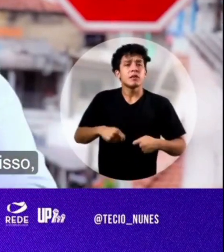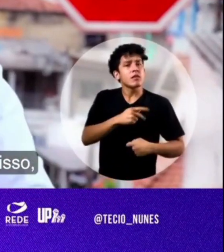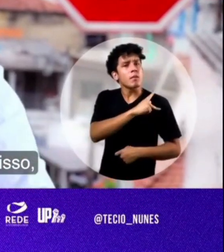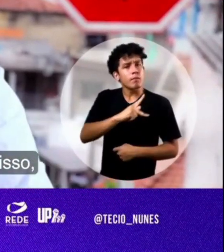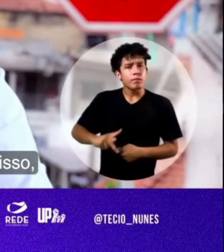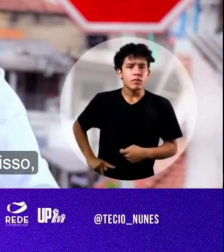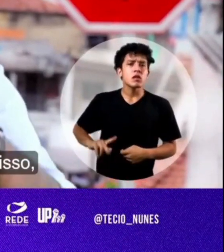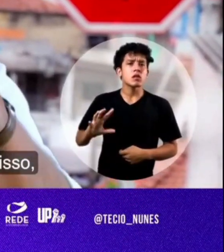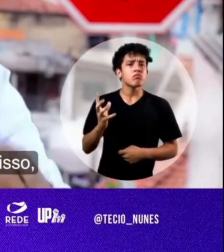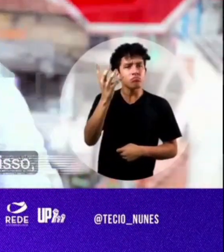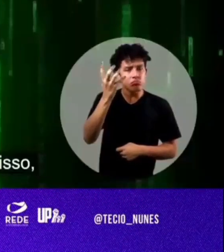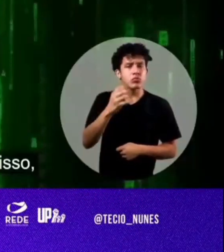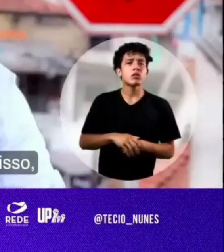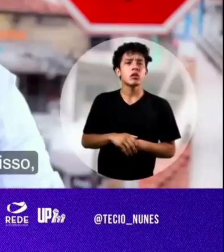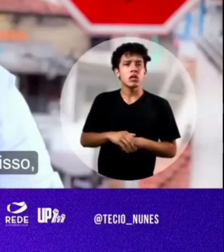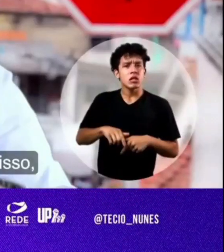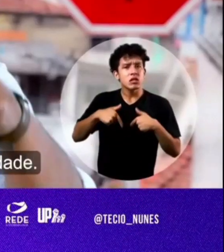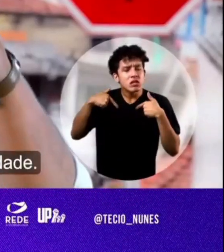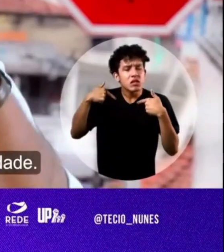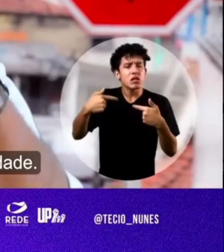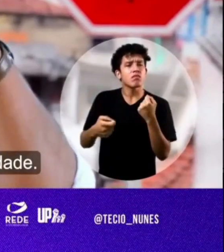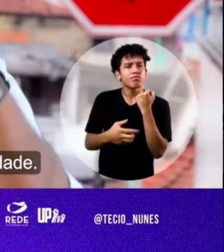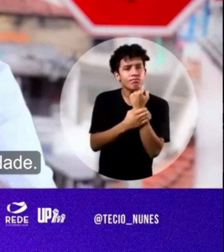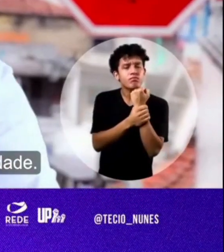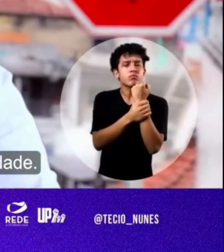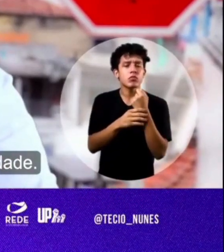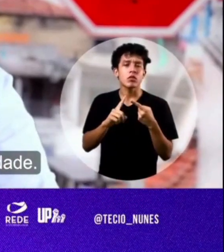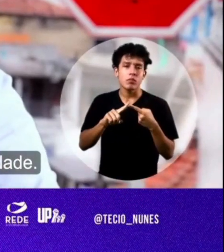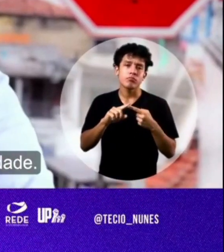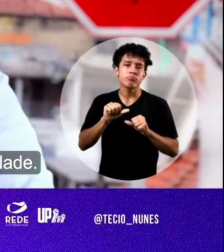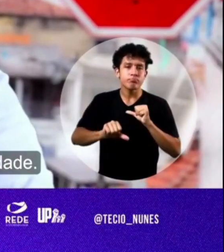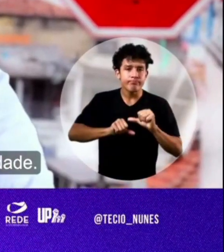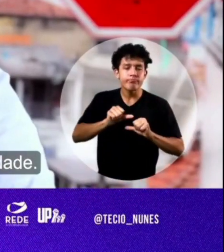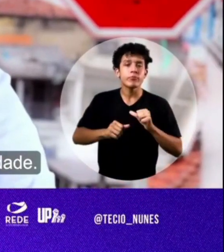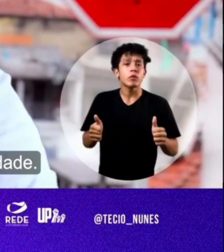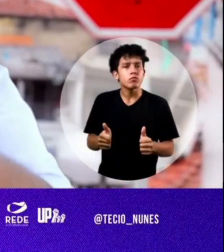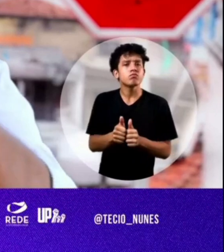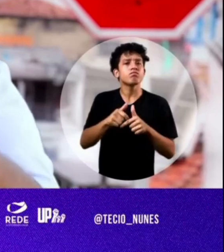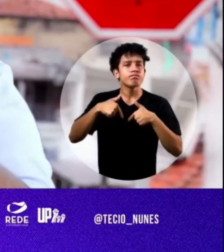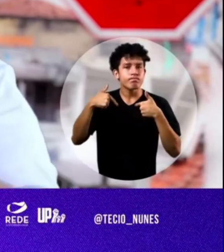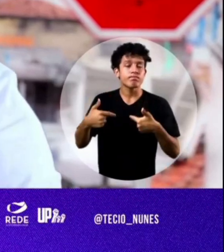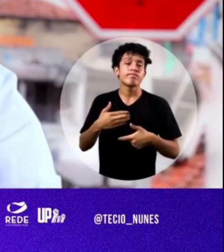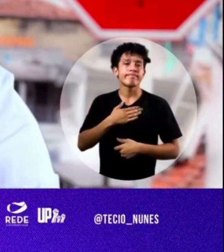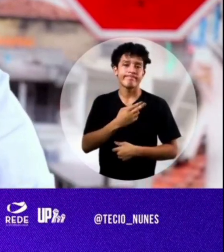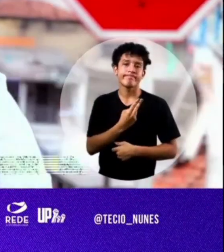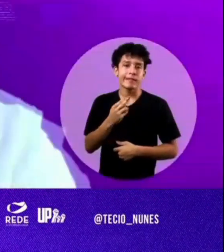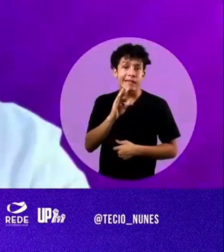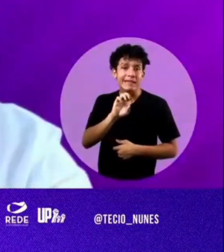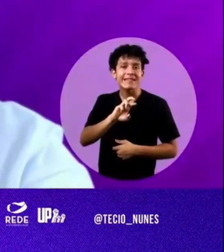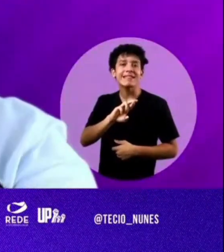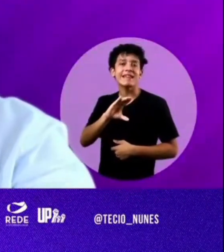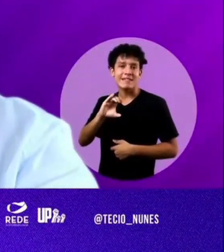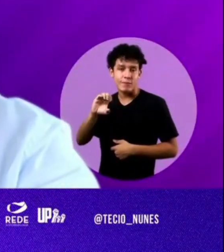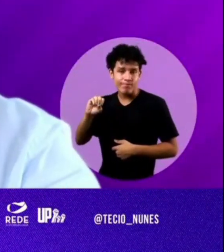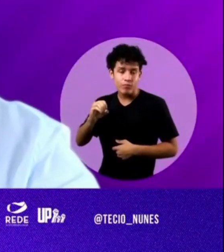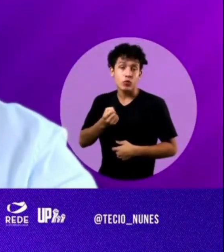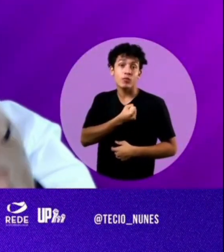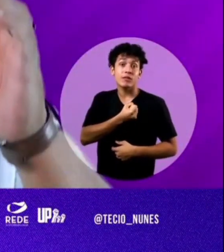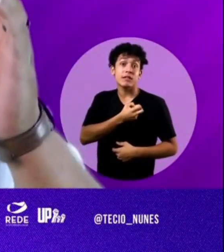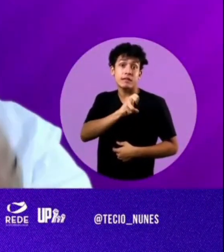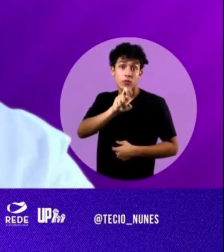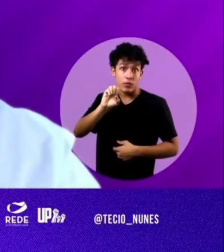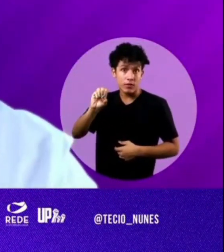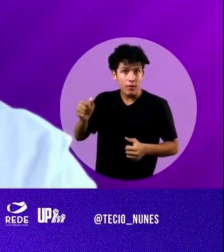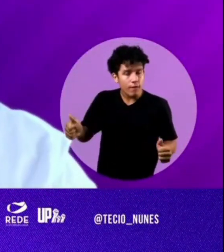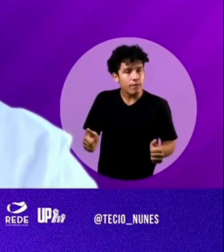Nós precisamos de um prefeito que resolva isso e que tenha coragem para mudar essa realidade. Vamos juntos nessa luta. Meu nome é Décio,